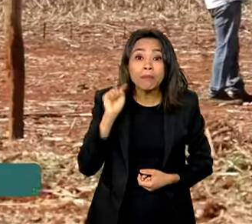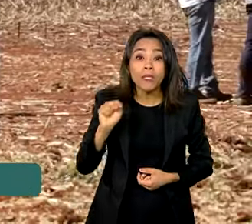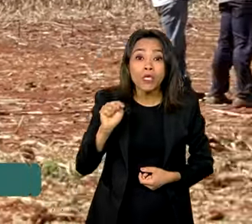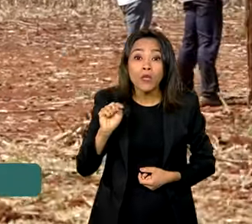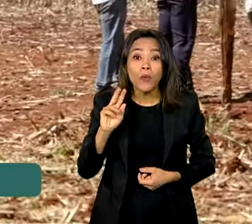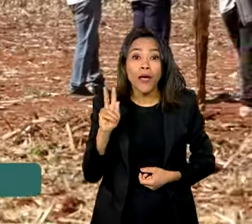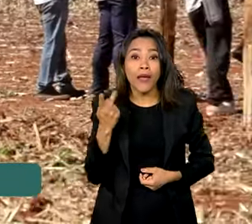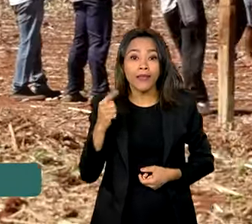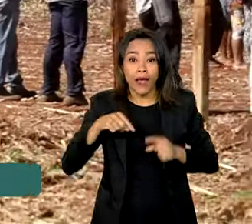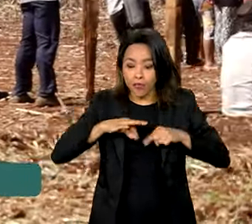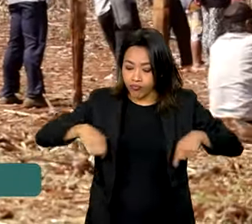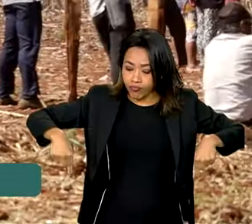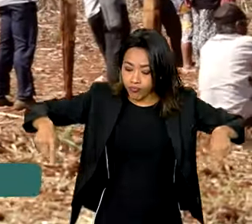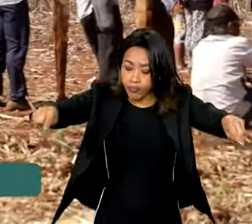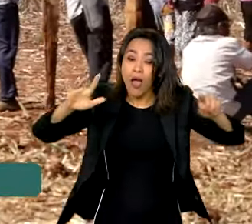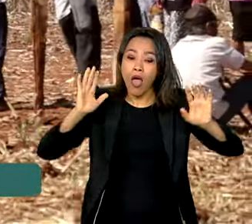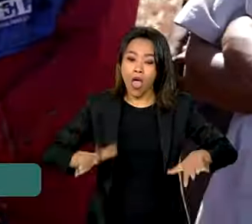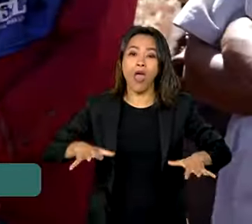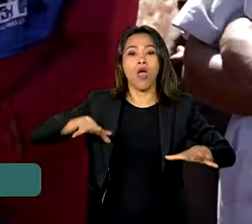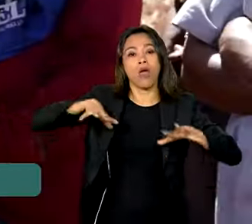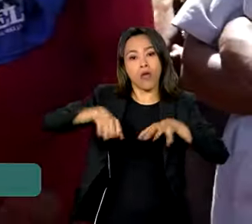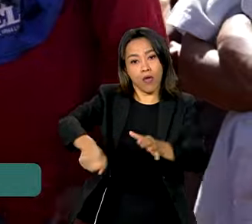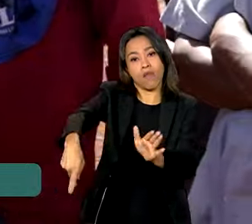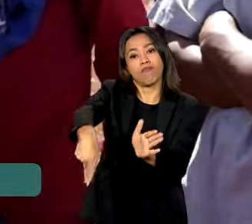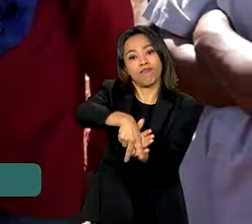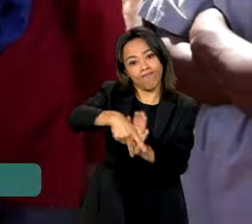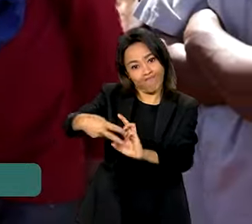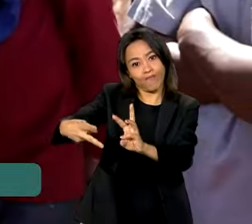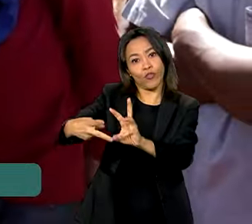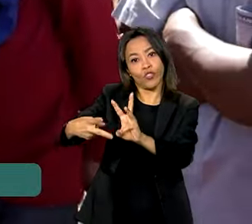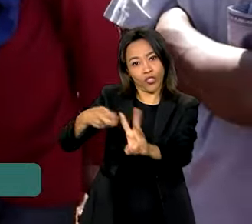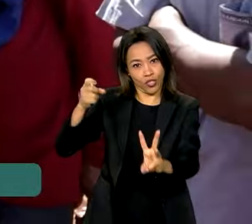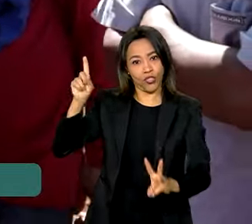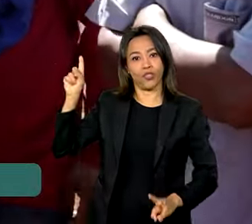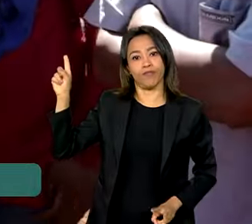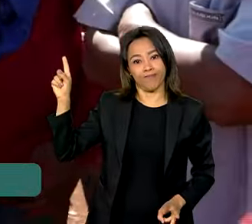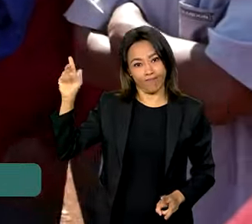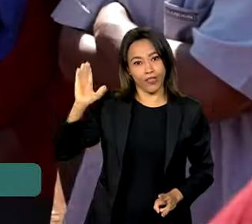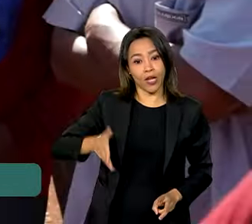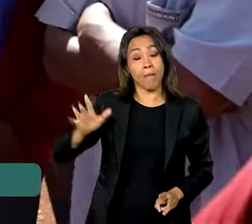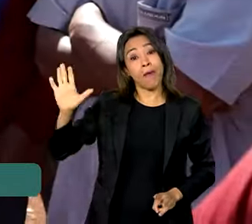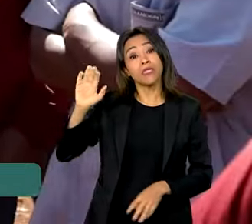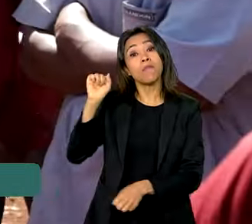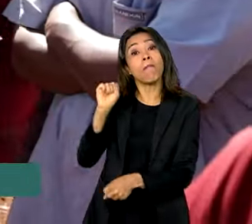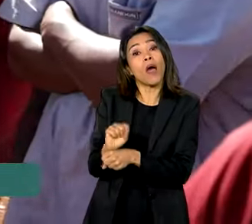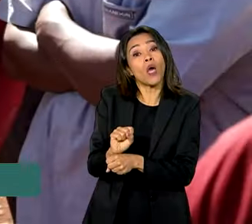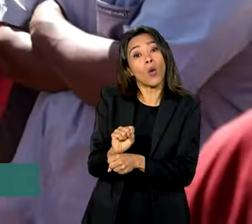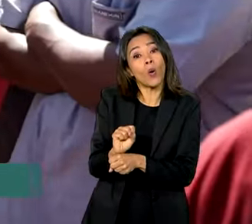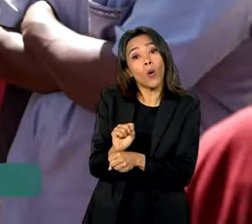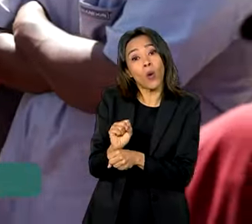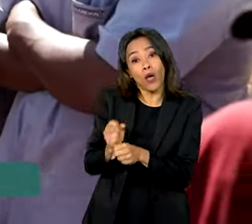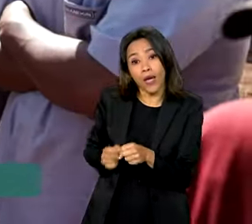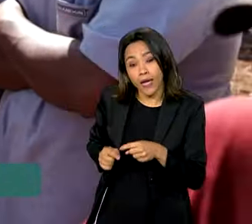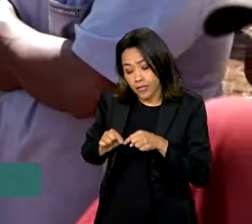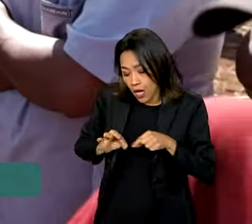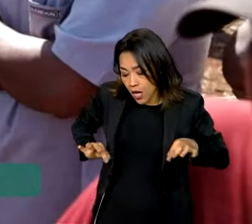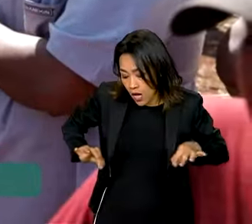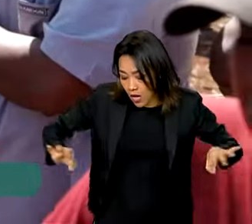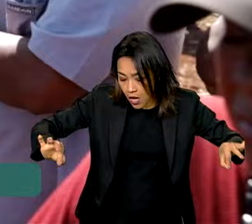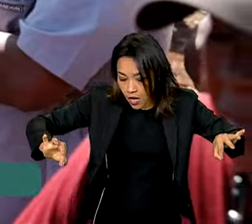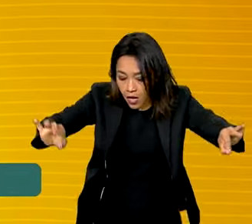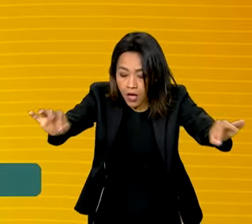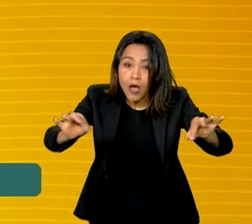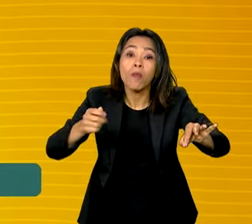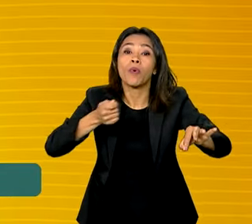reconhecida pela FUNAI como área indígena. Só que o processo de demarcação está parado por causa de ações que ainda correm na